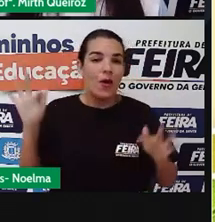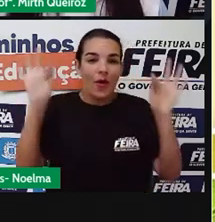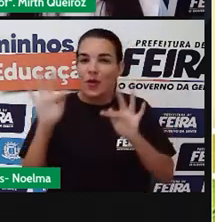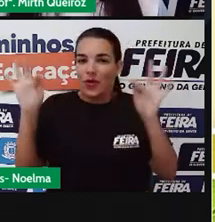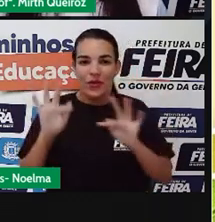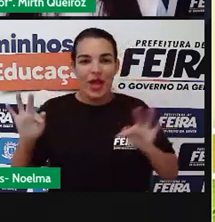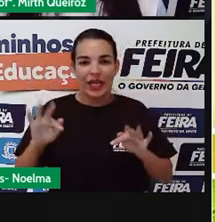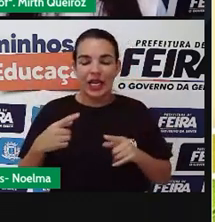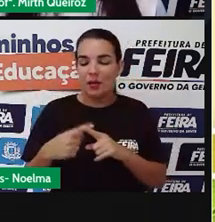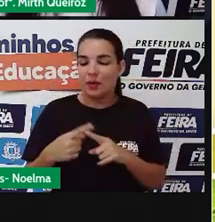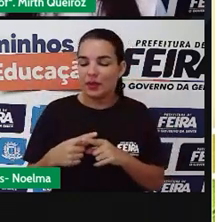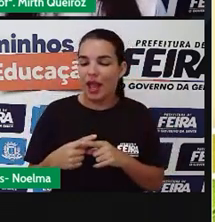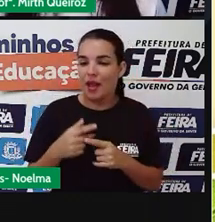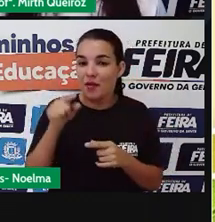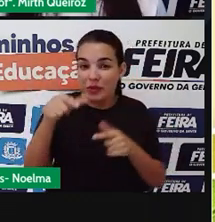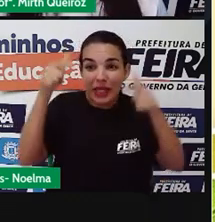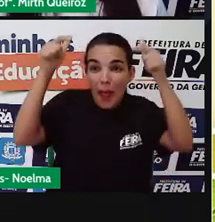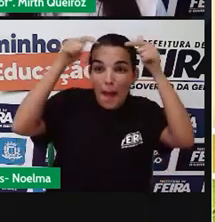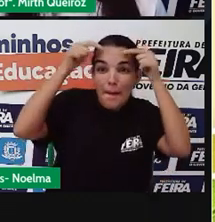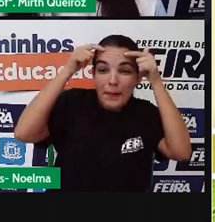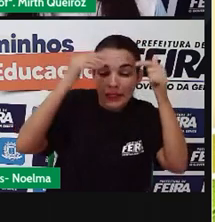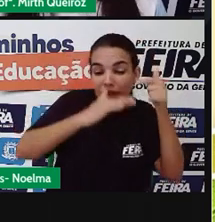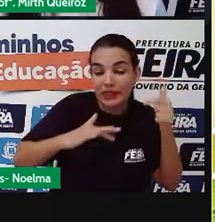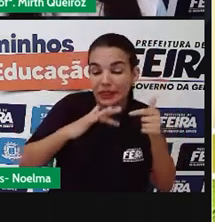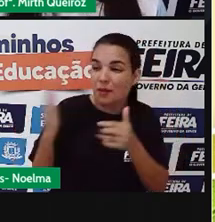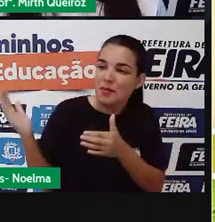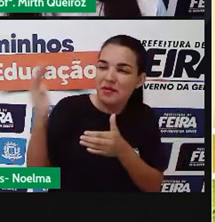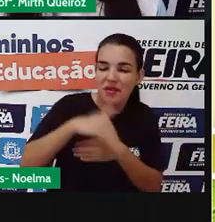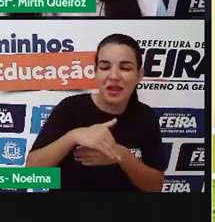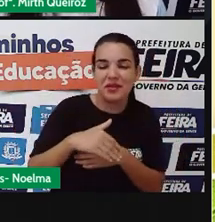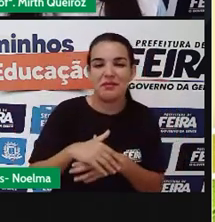vinda do Pequeno Príncipe, que está próximo.